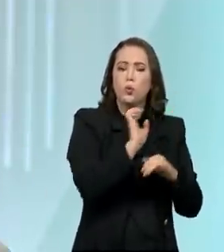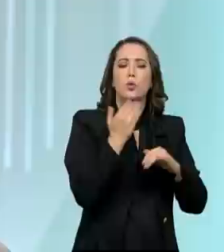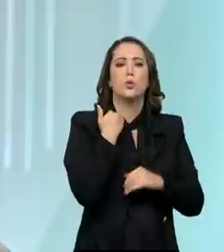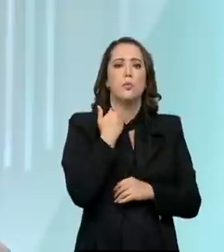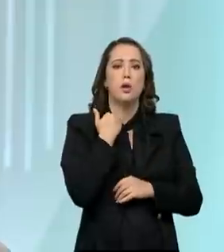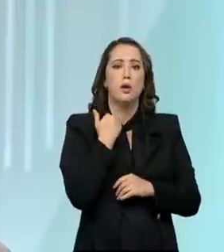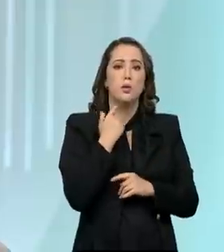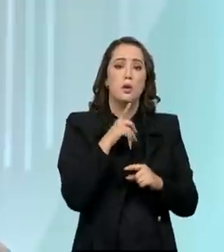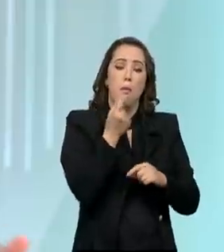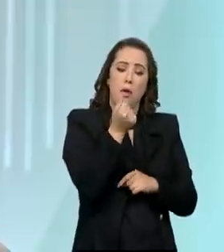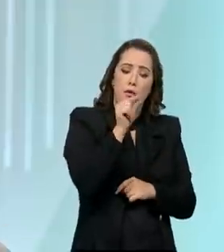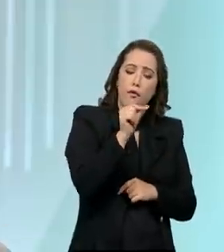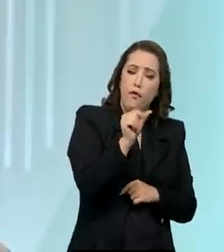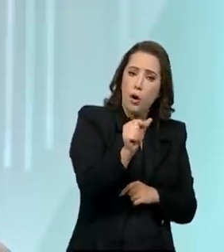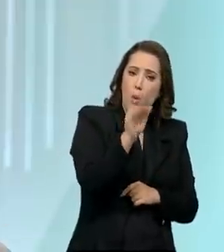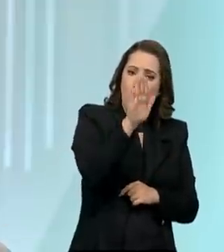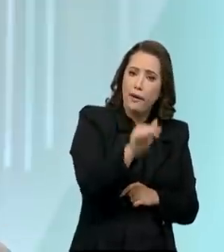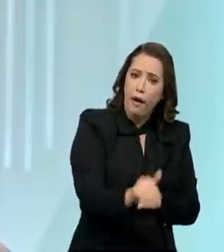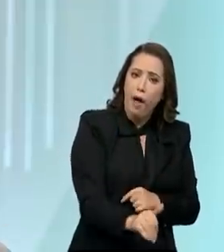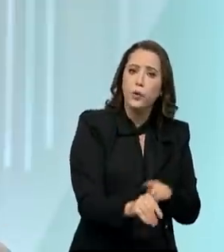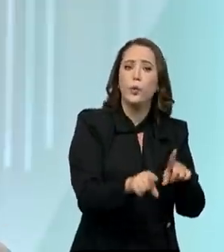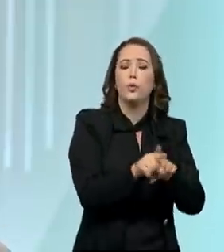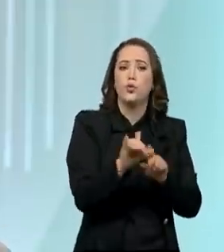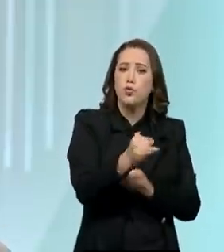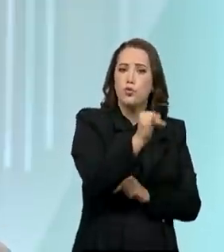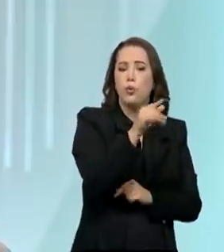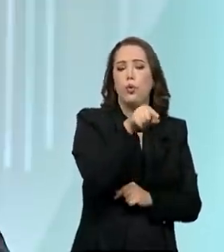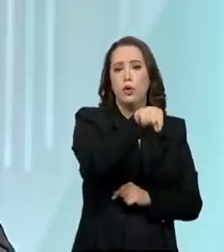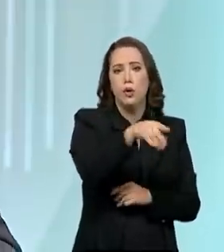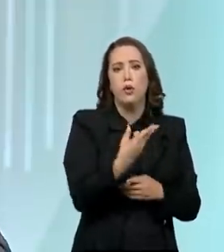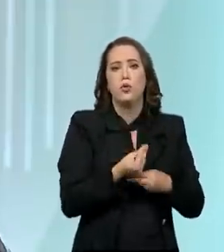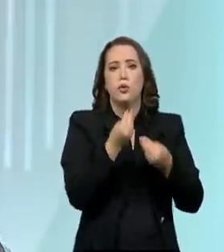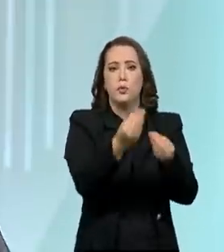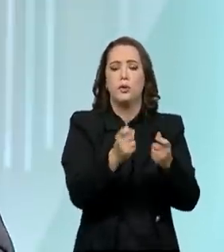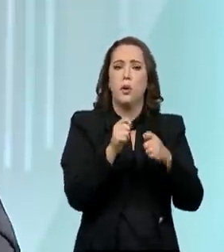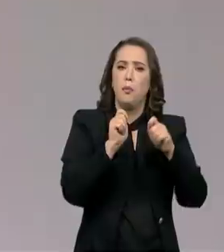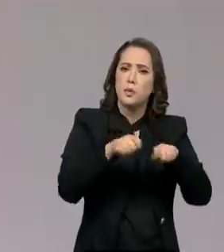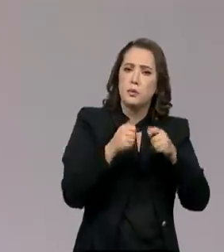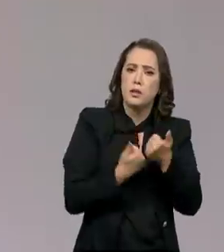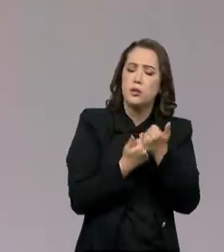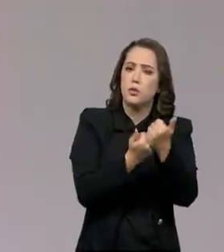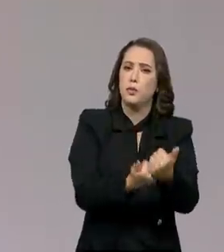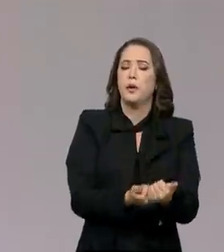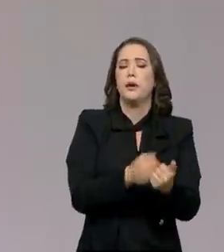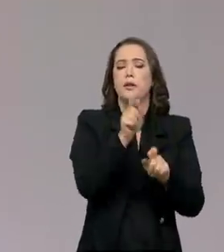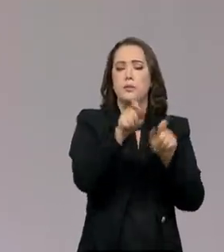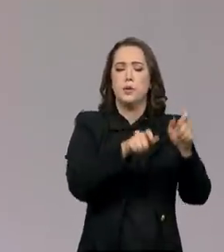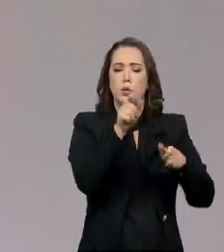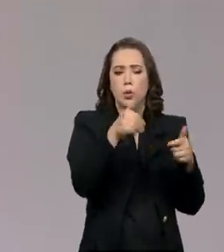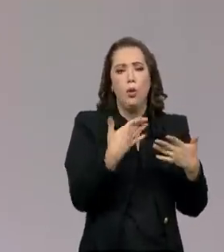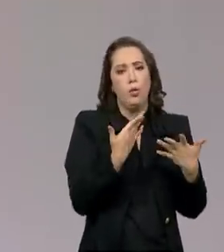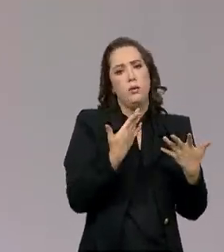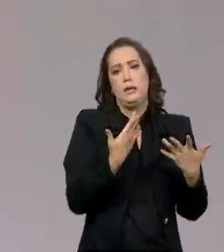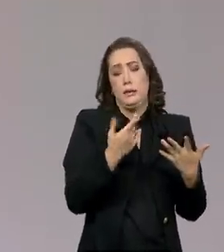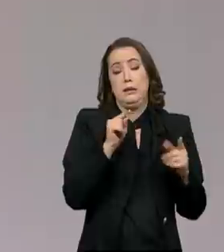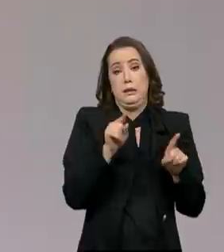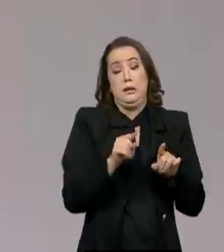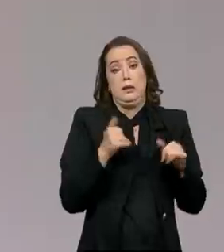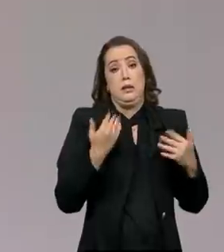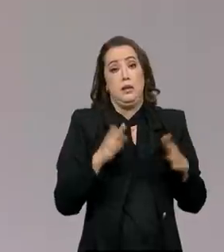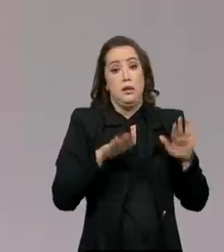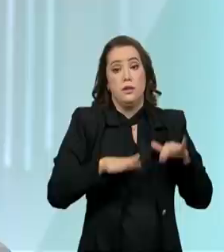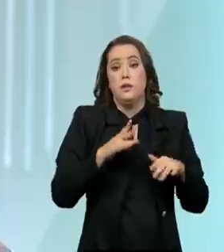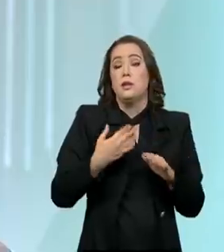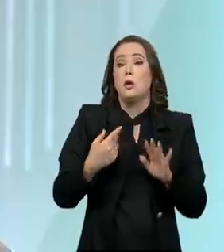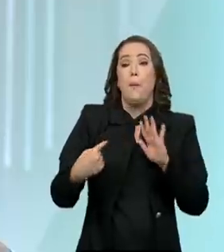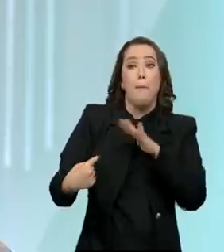aumentar o prazo, dar mais ferramenta, sendo alguém que está neutro, querendo apoiar os clientes de forma indireta. Então, muita gente pergunta, cadê a